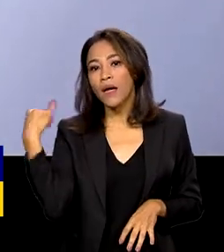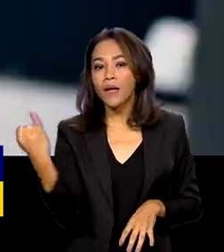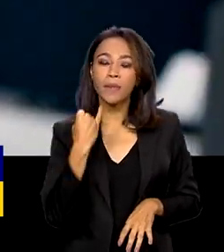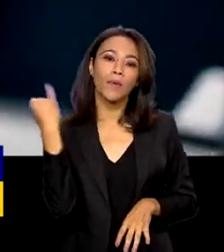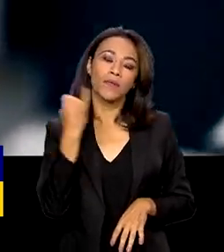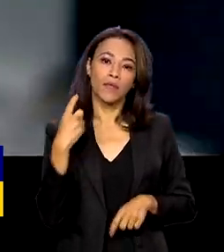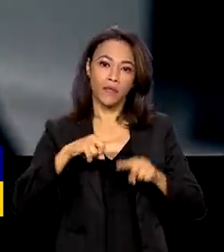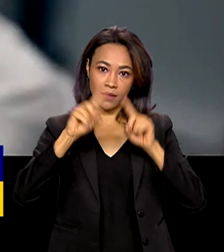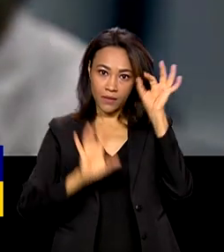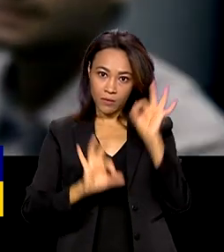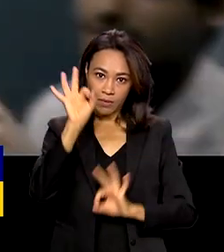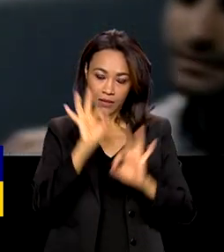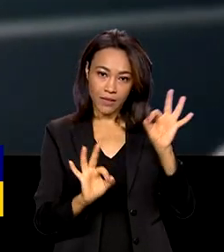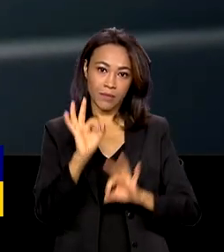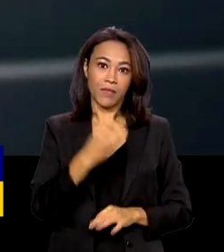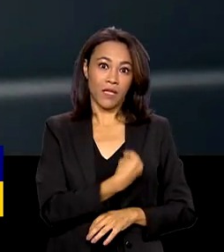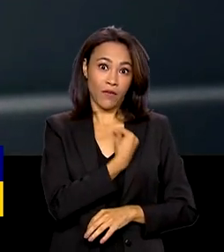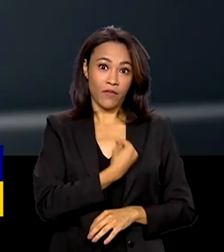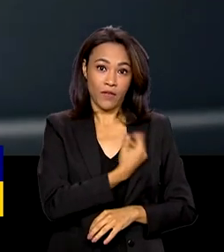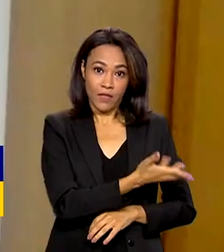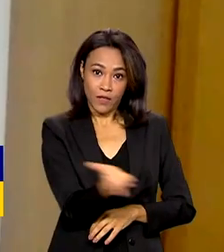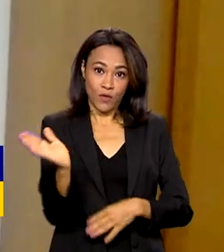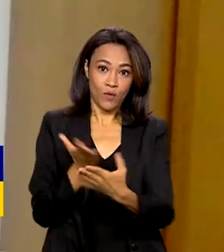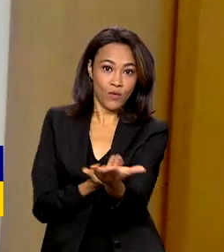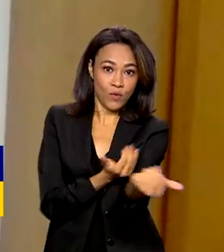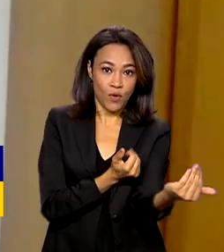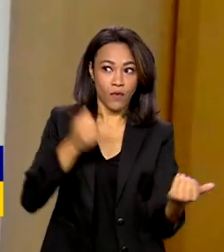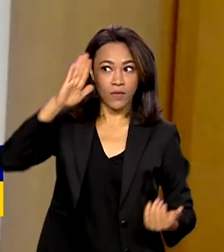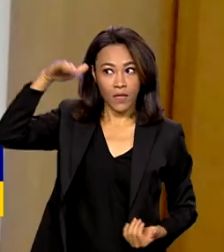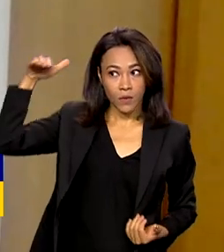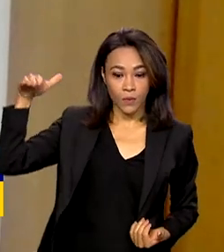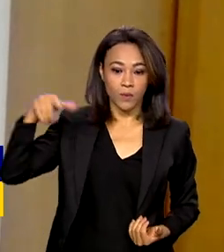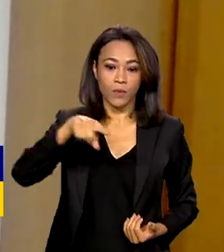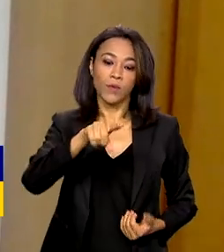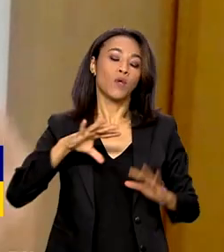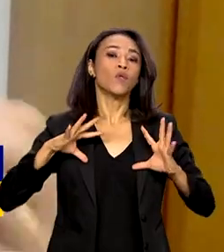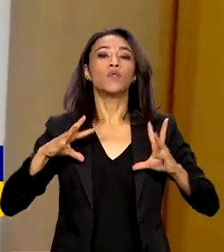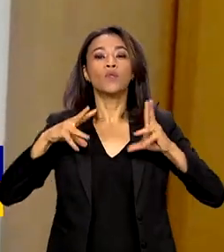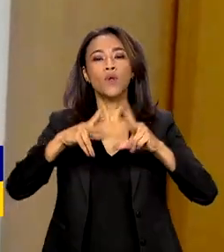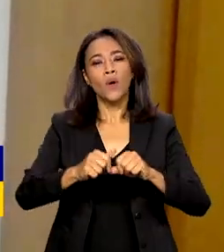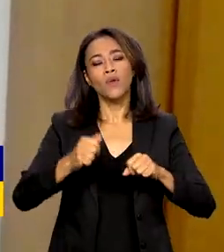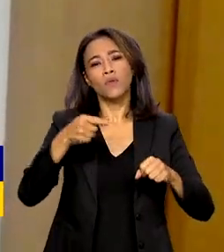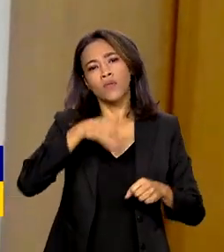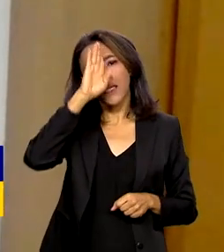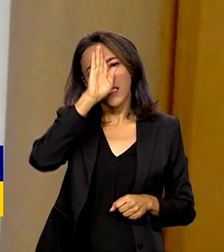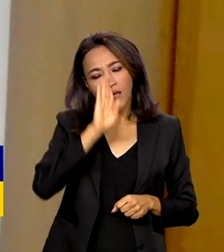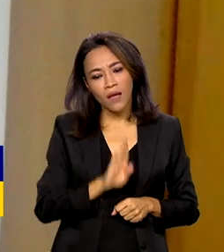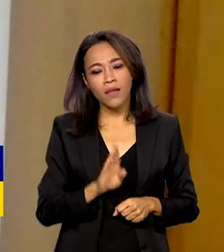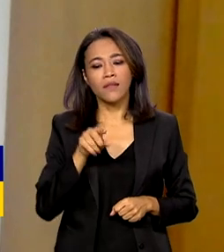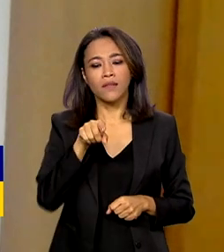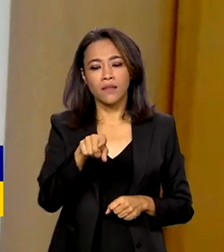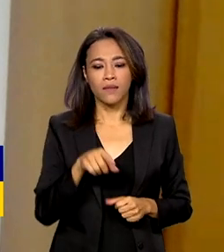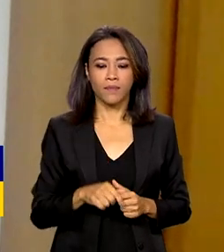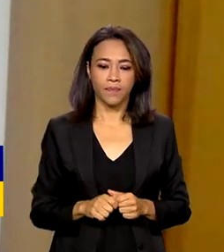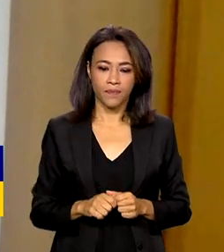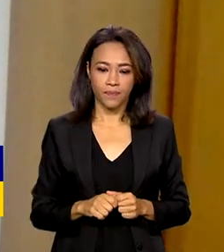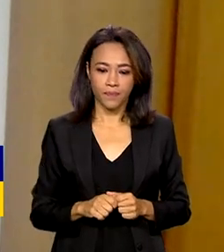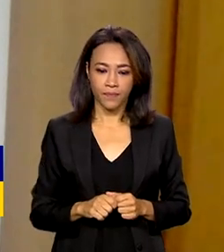planejamento econômico na vida de jovens e adultos. Todos os eventos gratuitos, lives, podcasts, cursos,